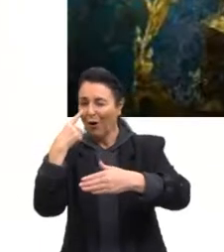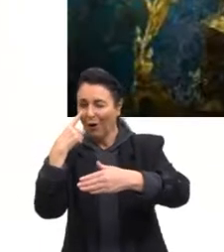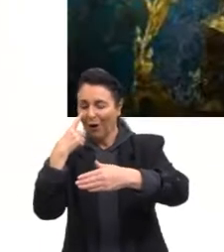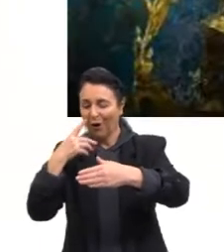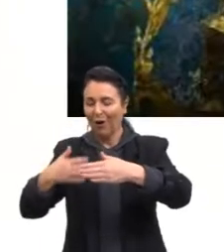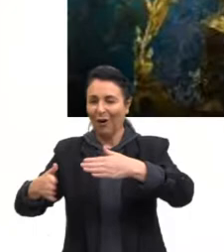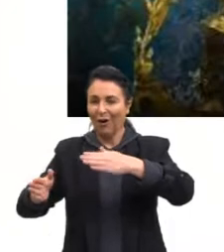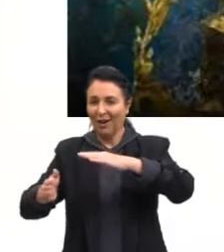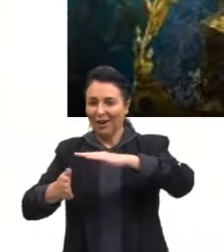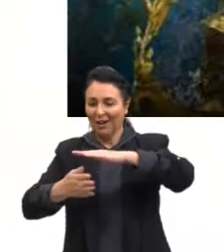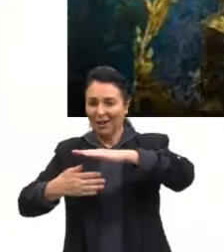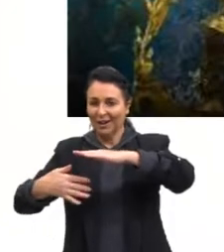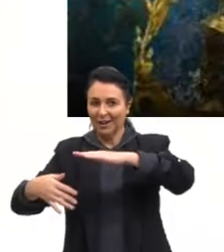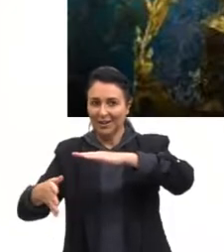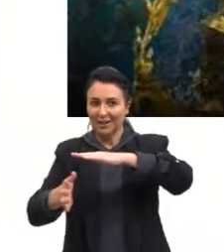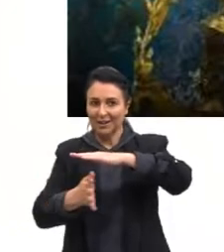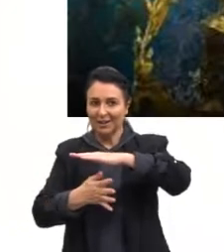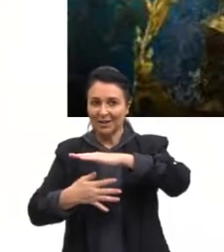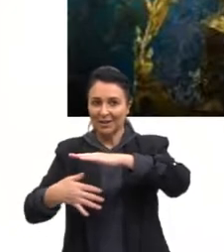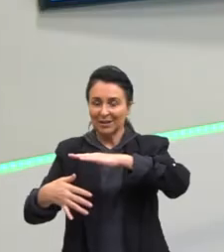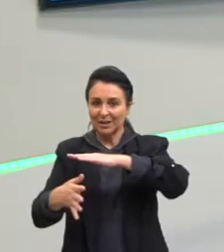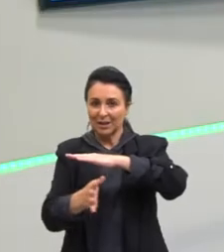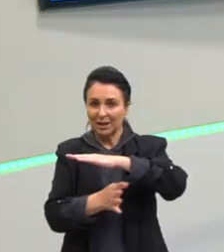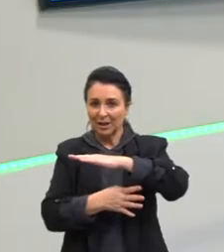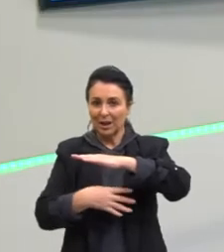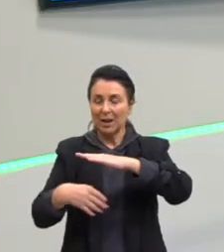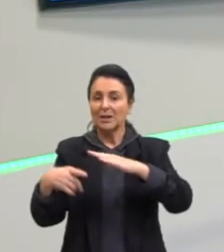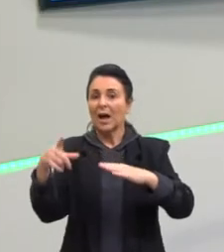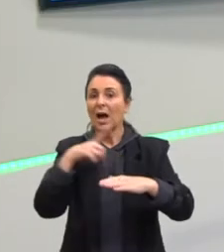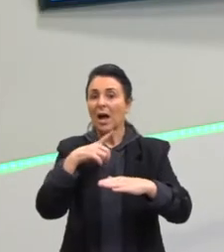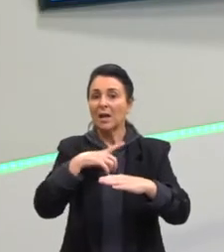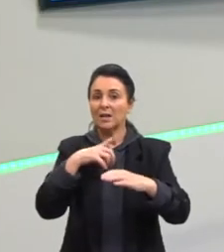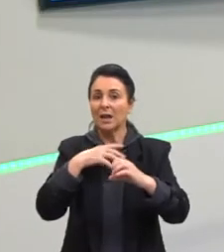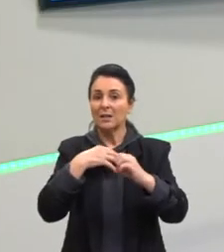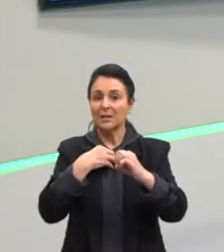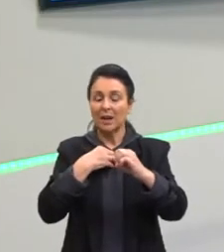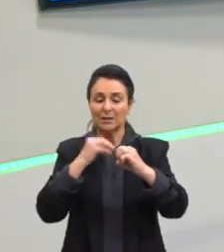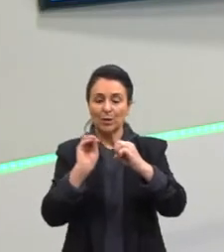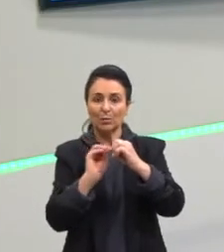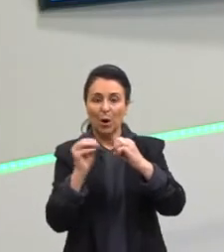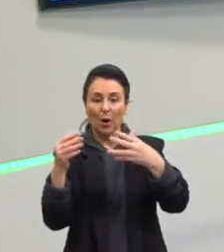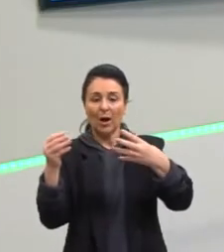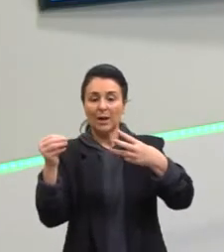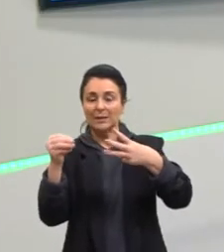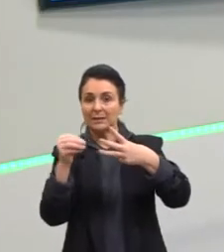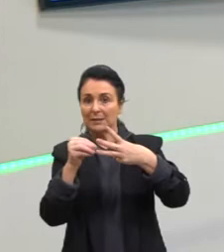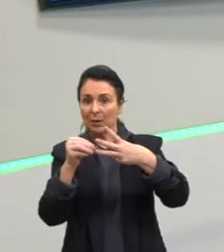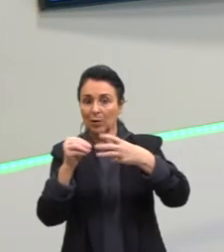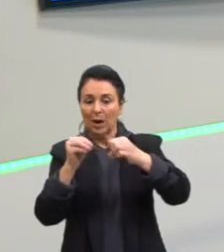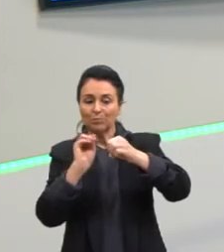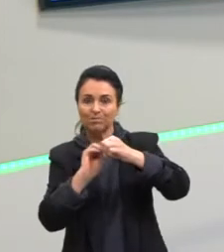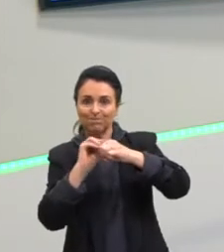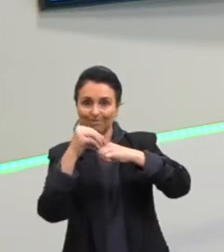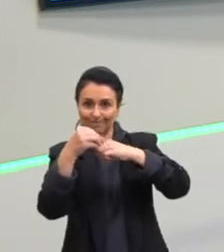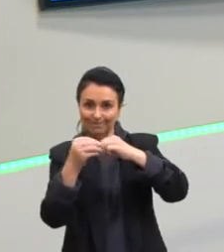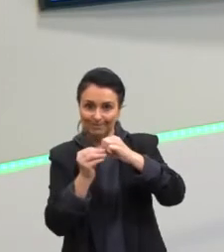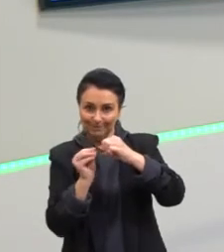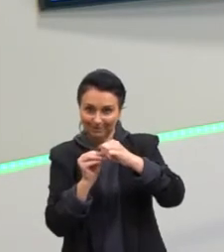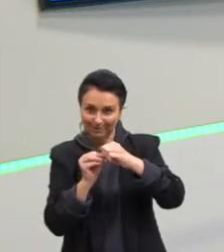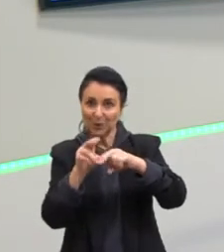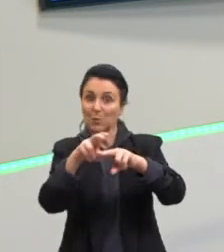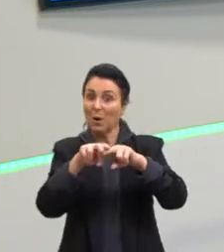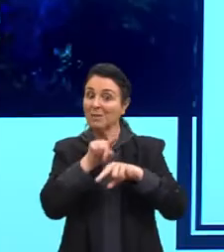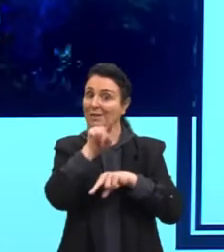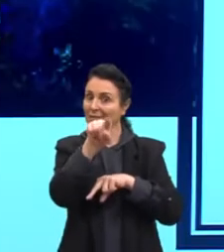conseguimos enxergar, são pluricelulares, tá gente? Foi por causa delas que mudou, então, a nomenclatura do reino,